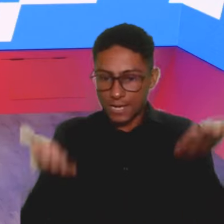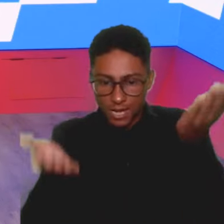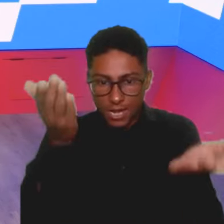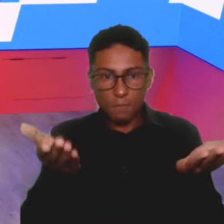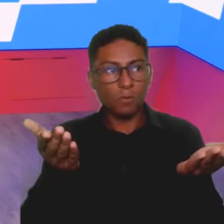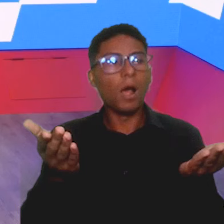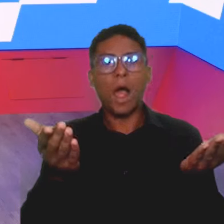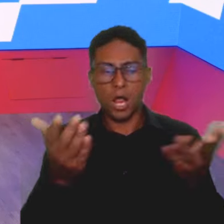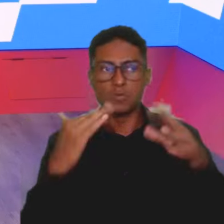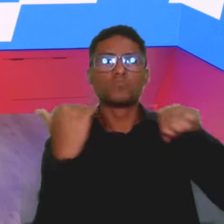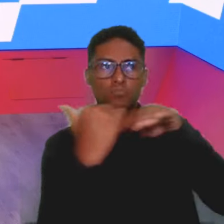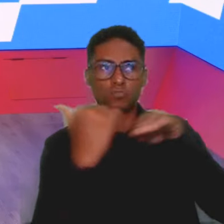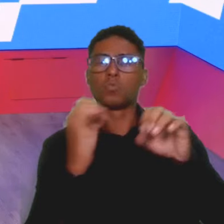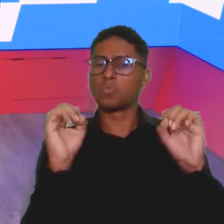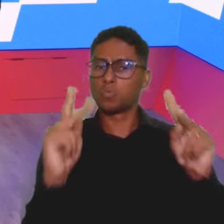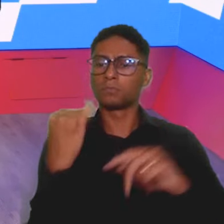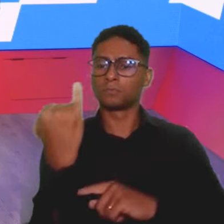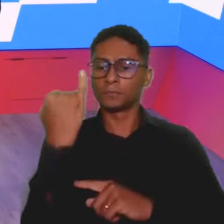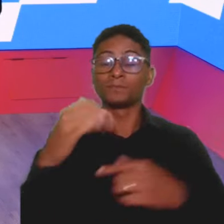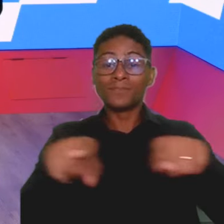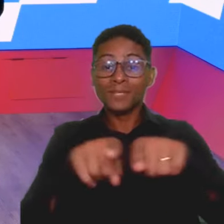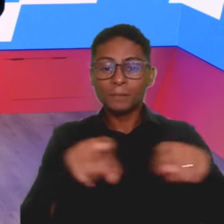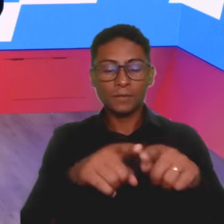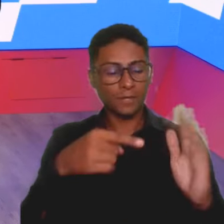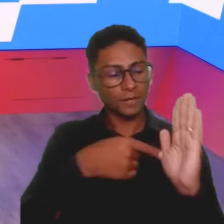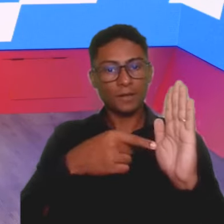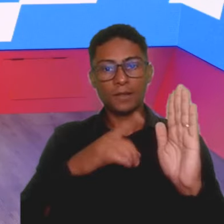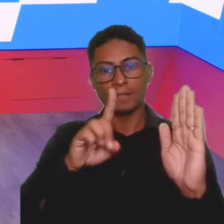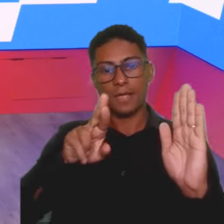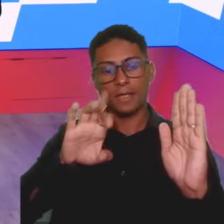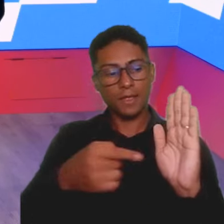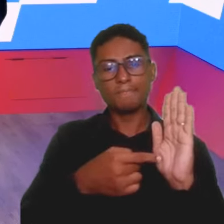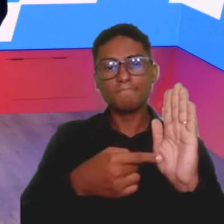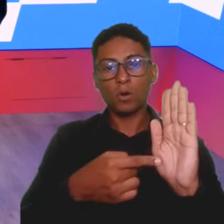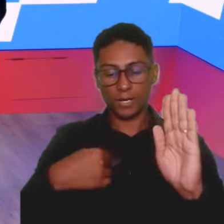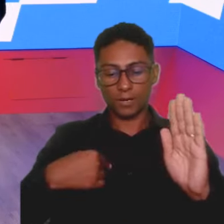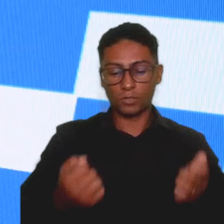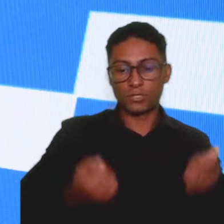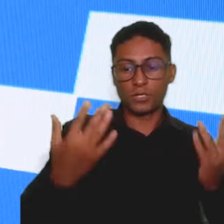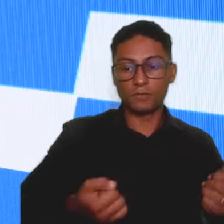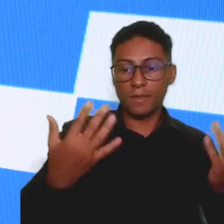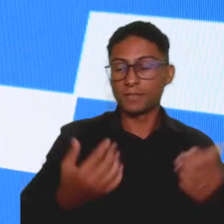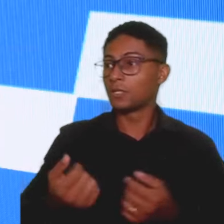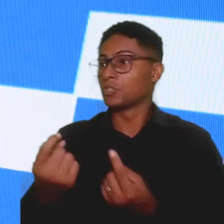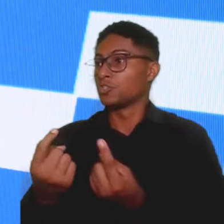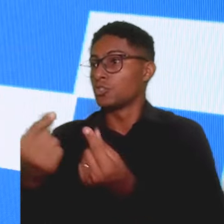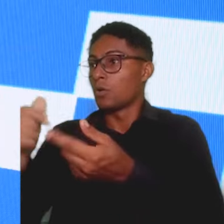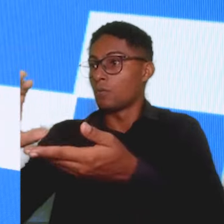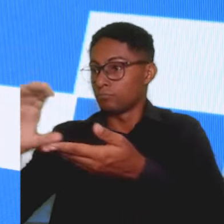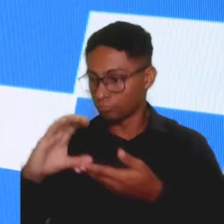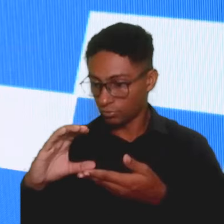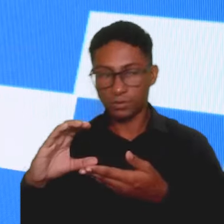a importância disso. ela me mostra qual é a relação das minhas despesas em relação à minha receita, e a gente